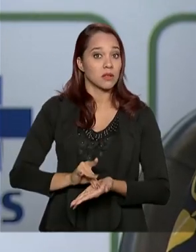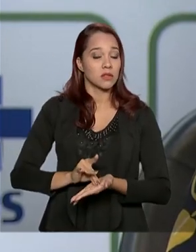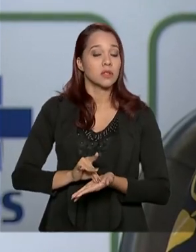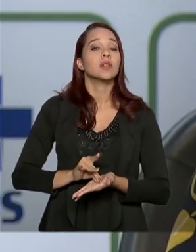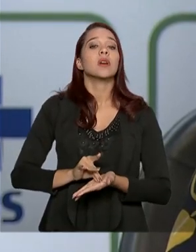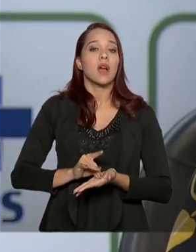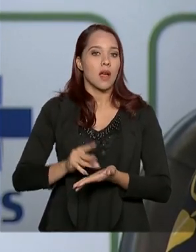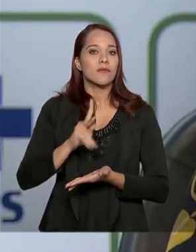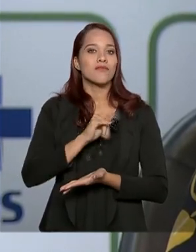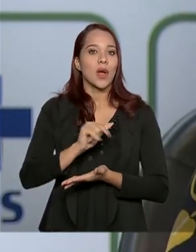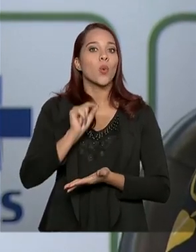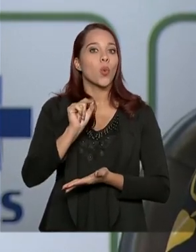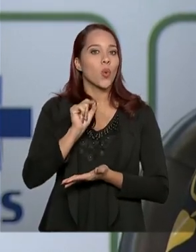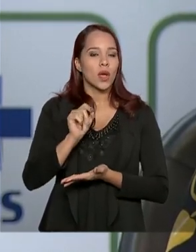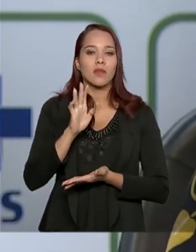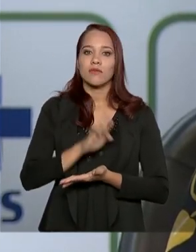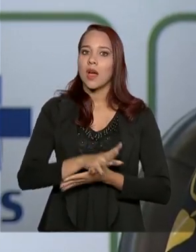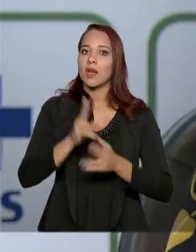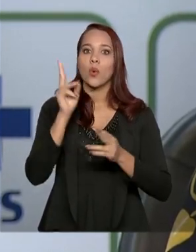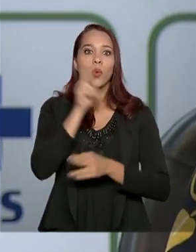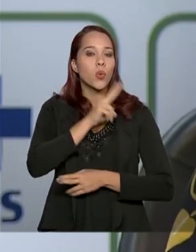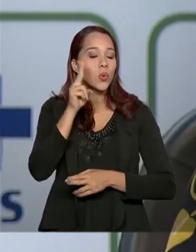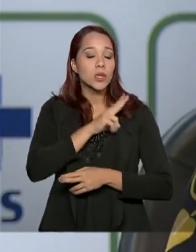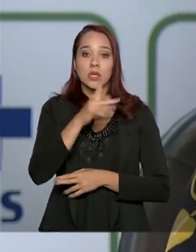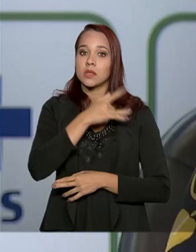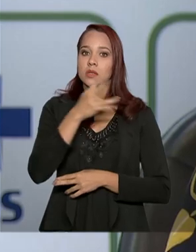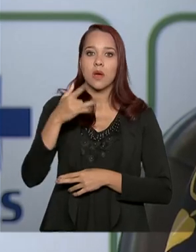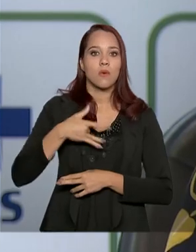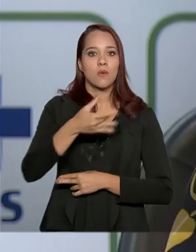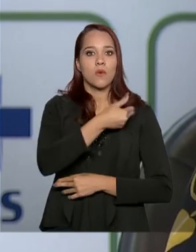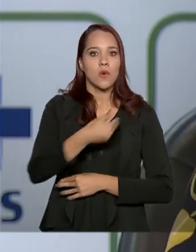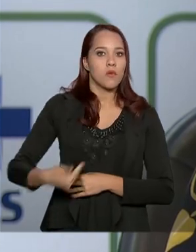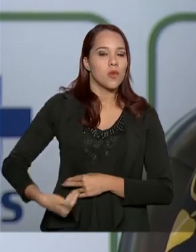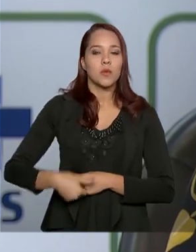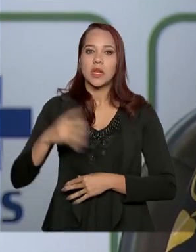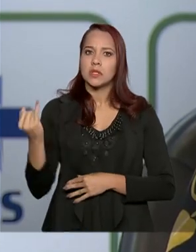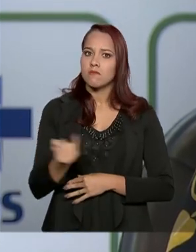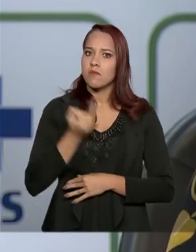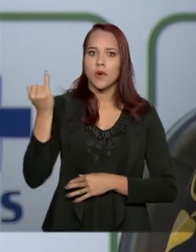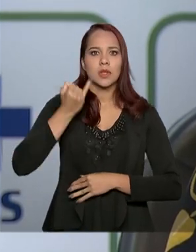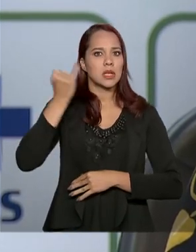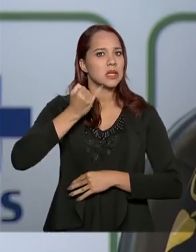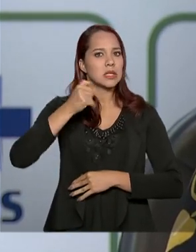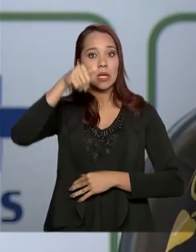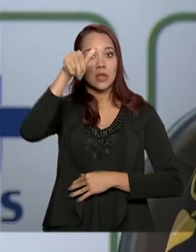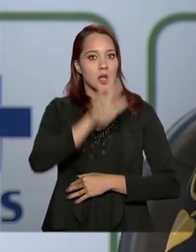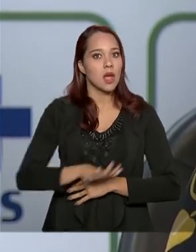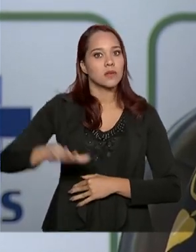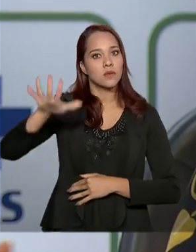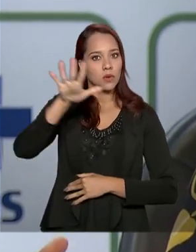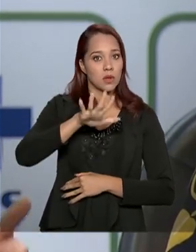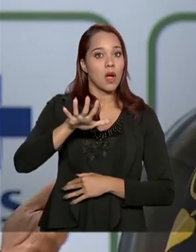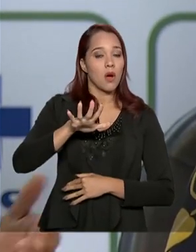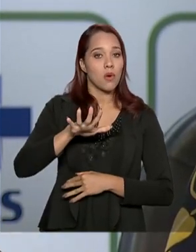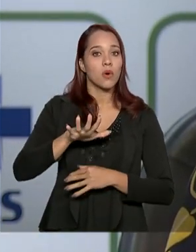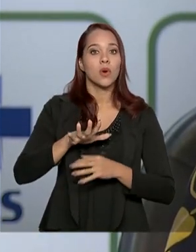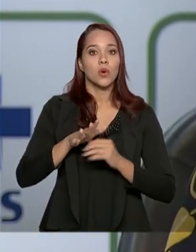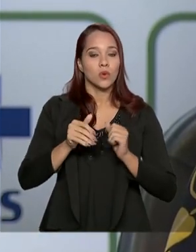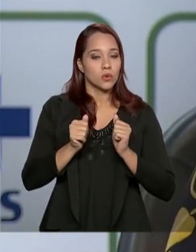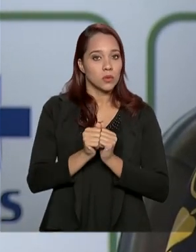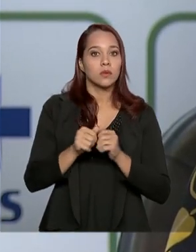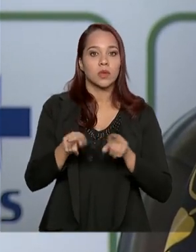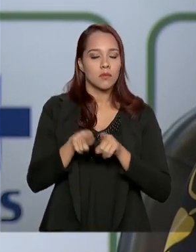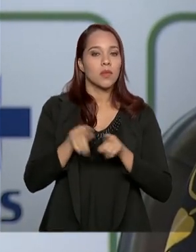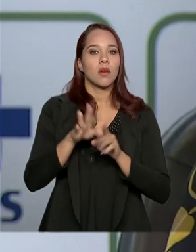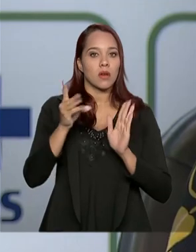nós iremos declarar emergência de saúde pública de importância nacional, corroborando, obviamente,